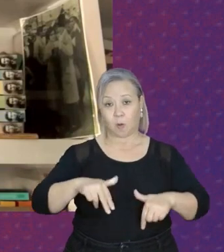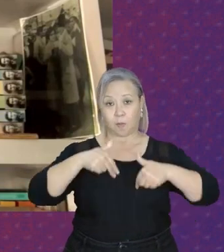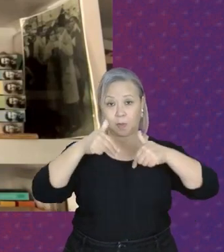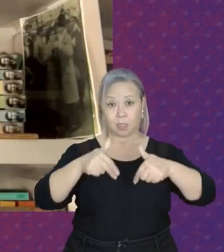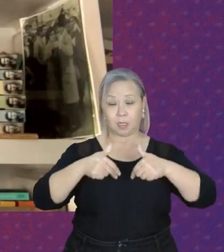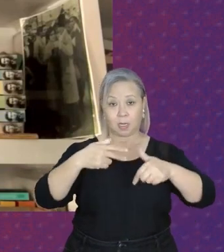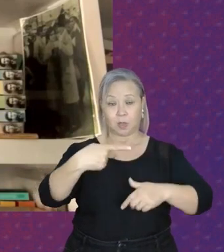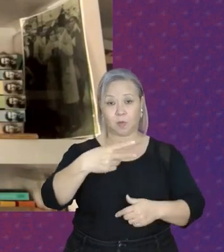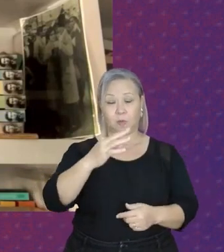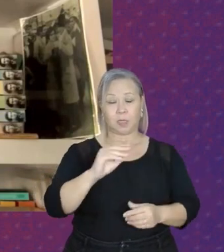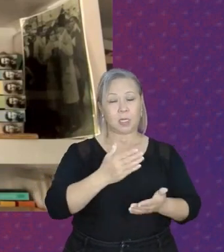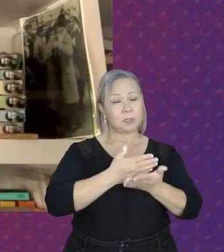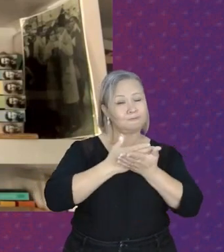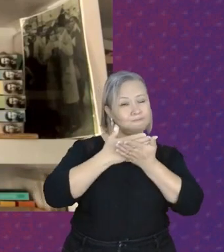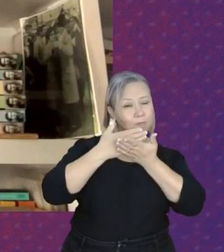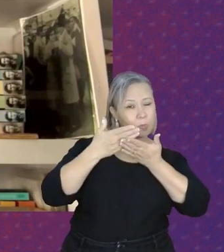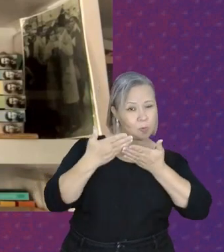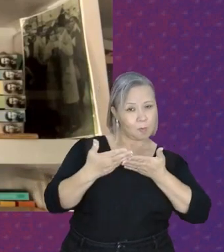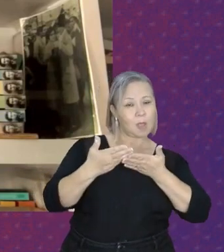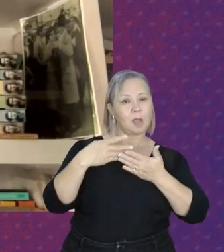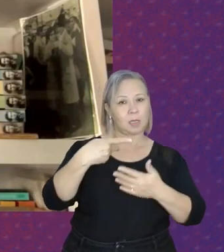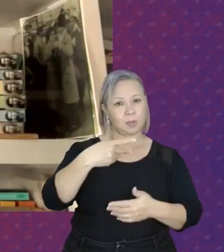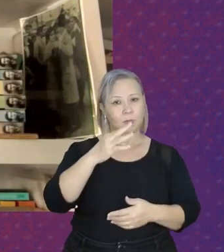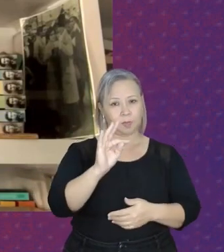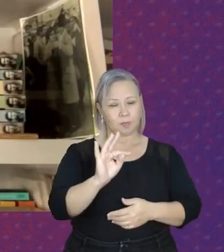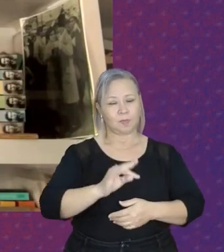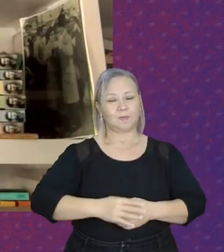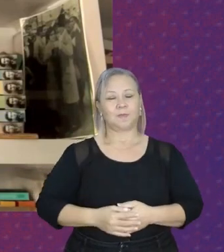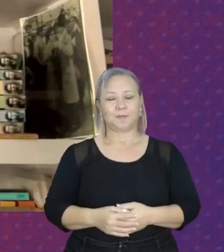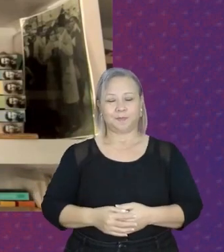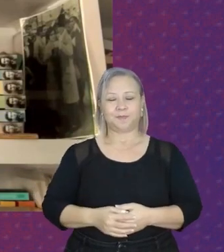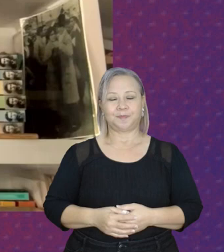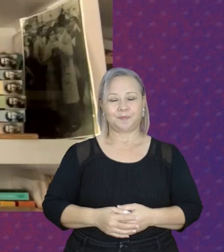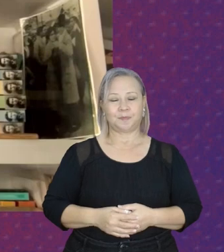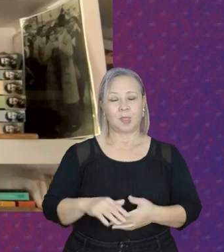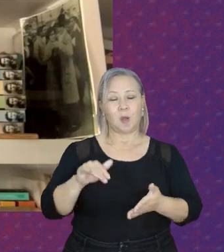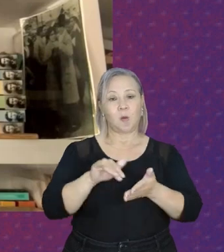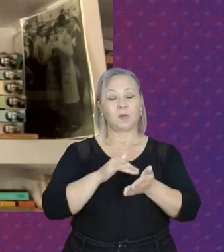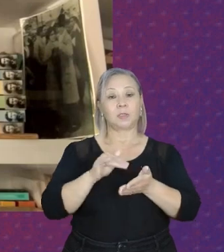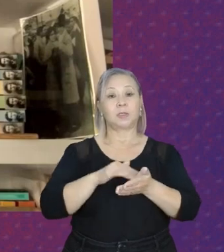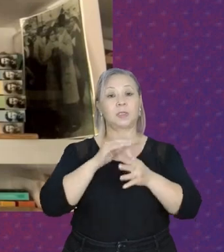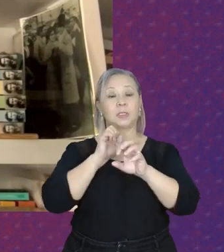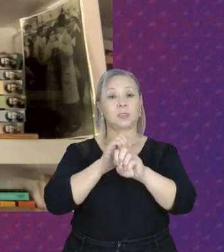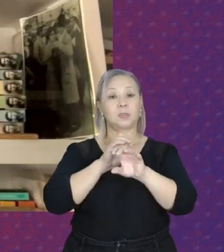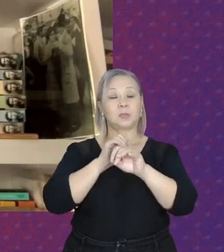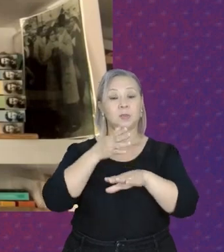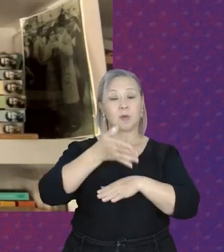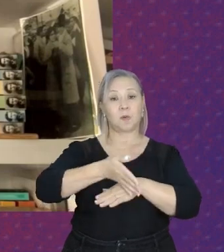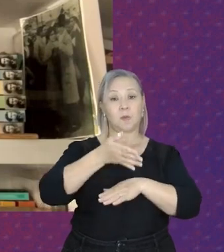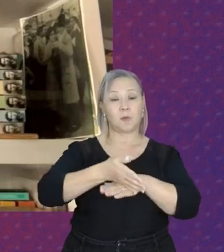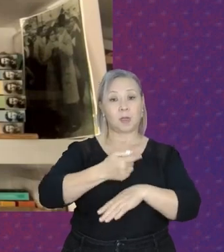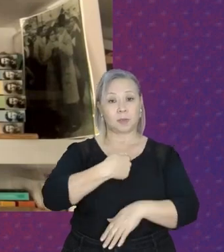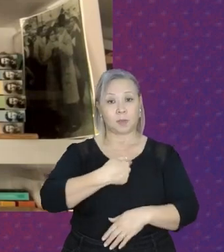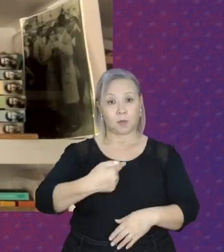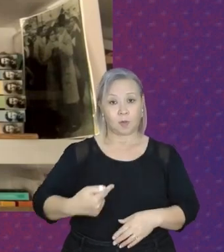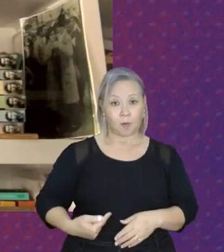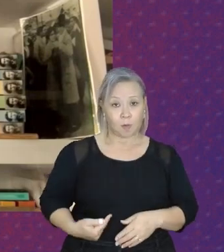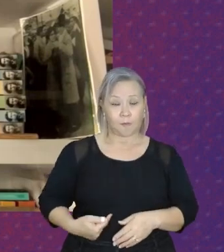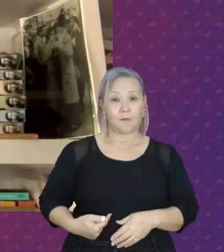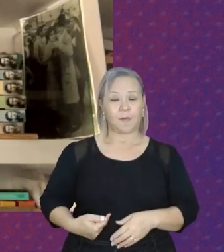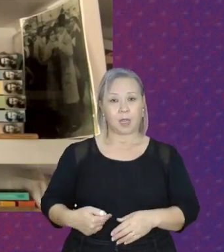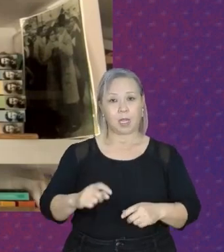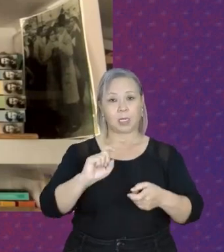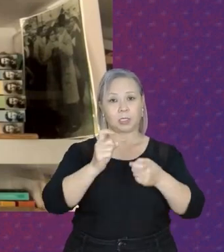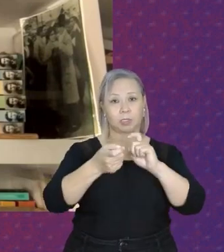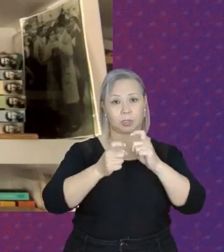desde a fundação, fui secretária de educação, participei do governo na gestão do Paulo